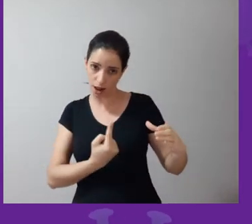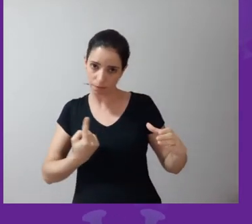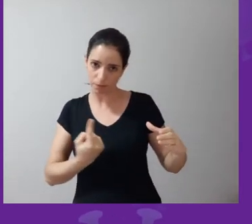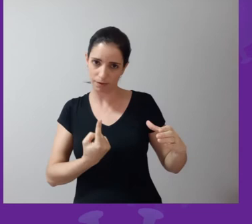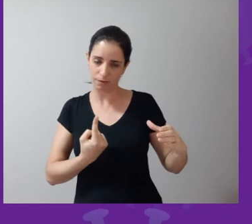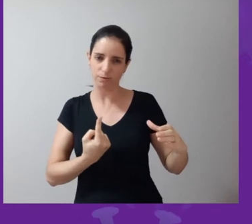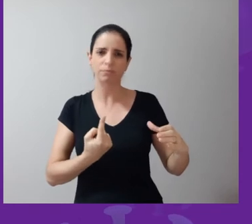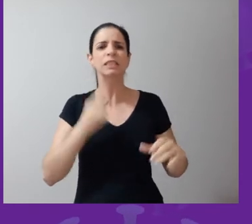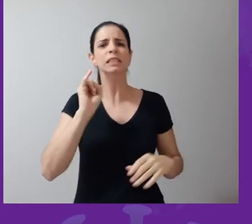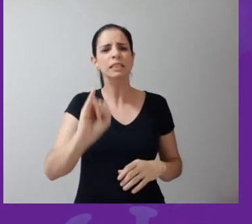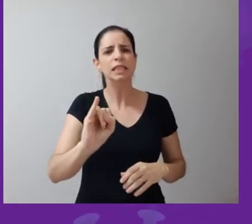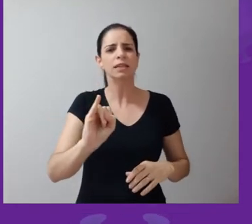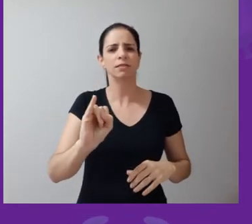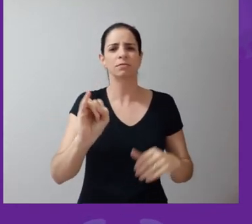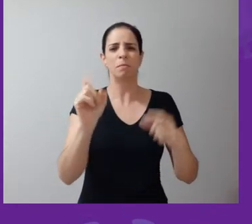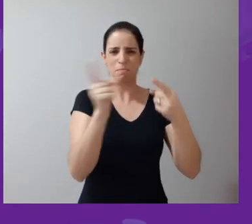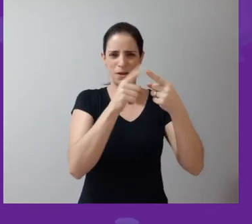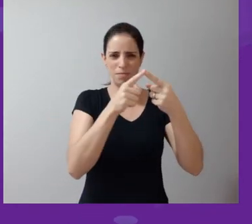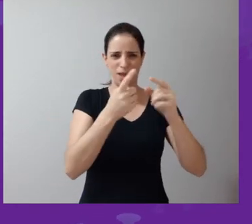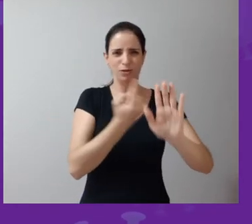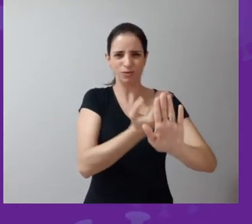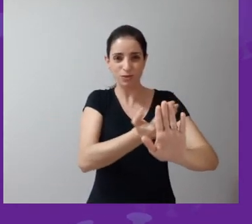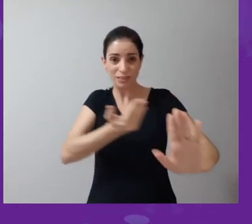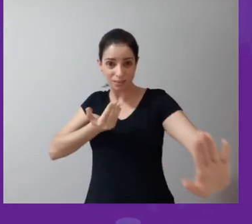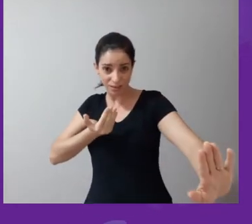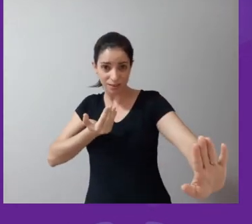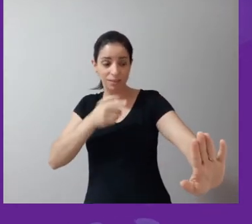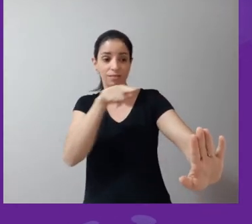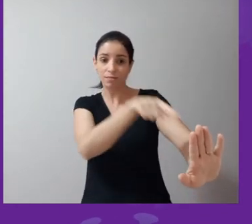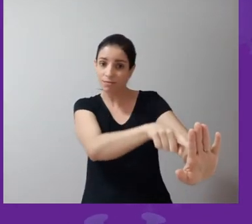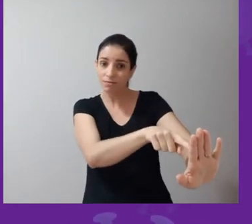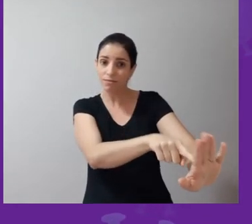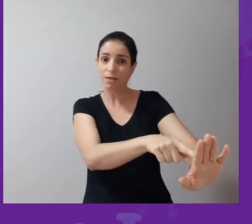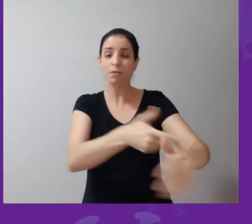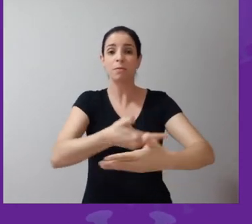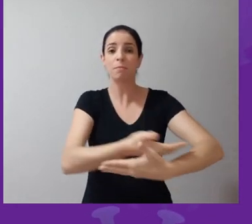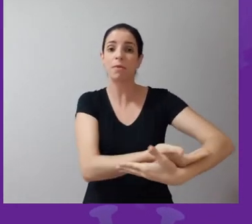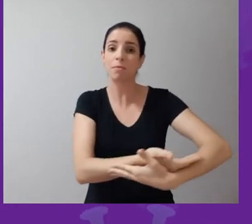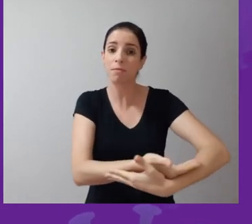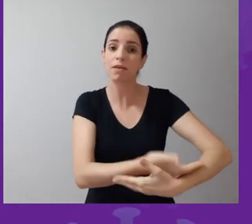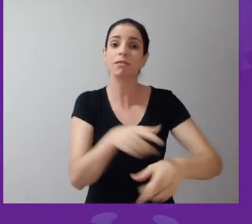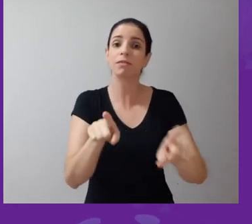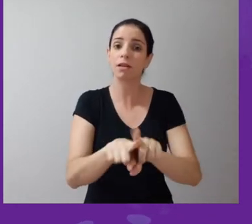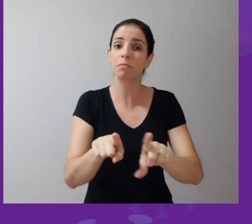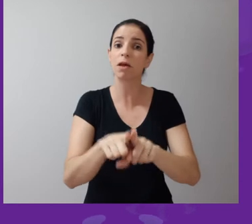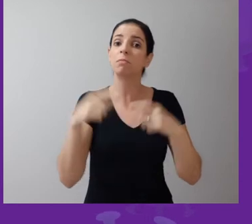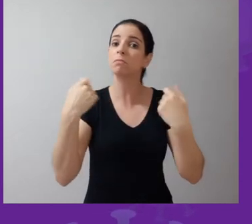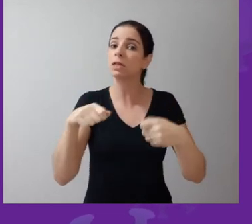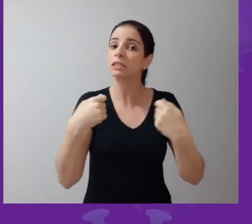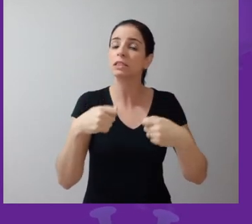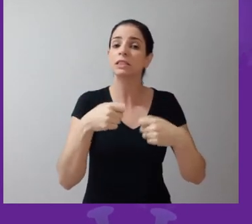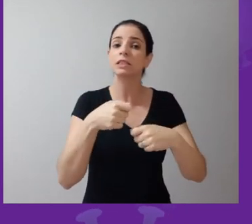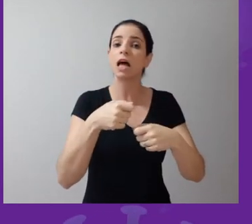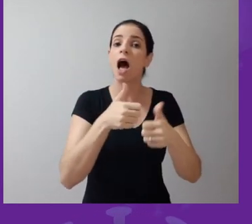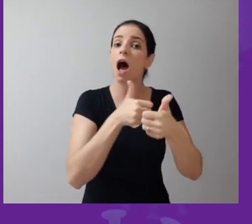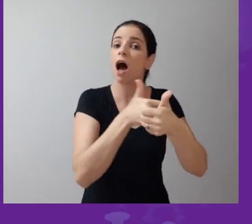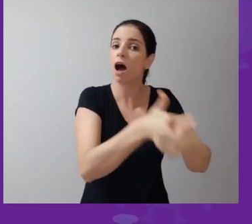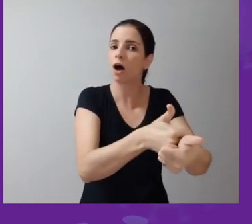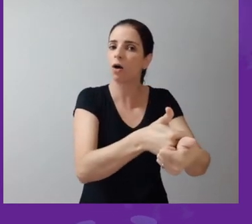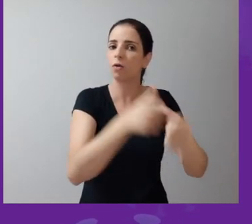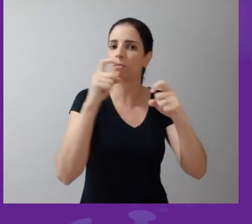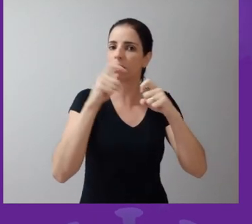falei da criança ficar separada da mãe, essa criança tem que ficar também em isolamento, em